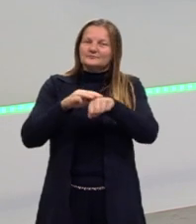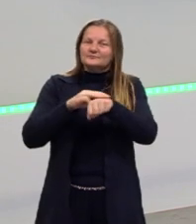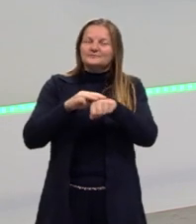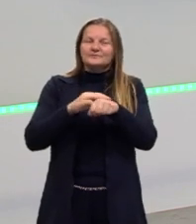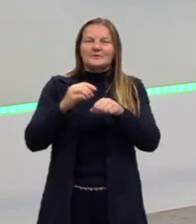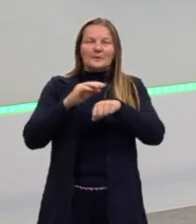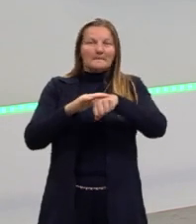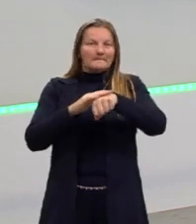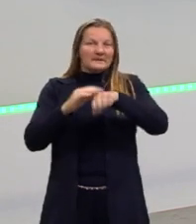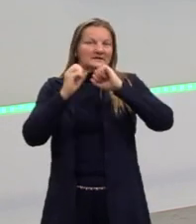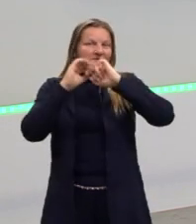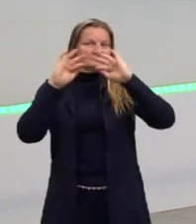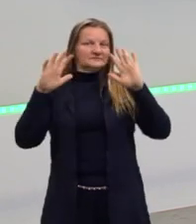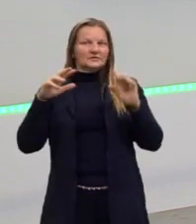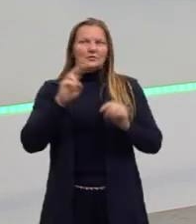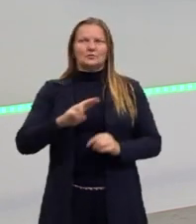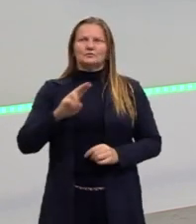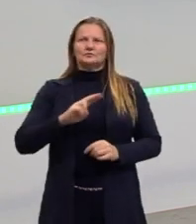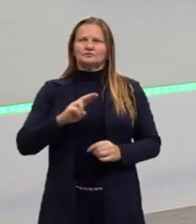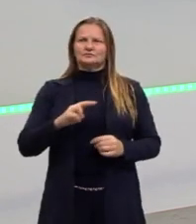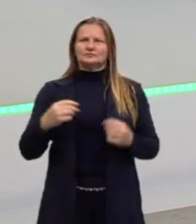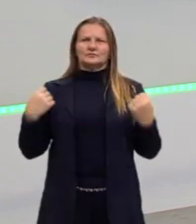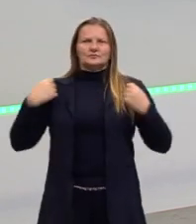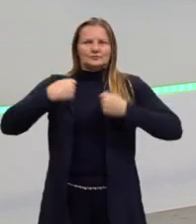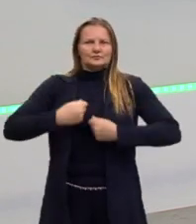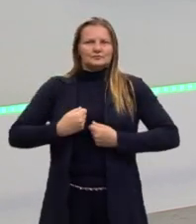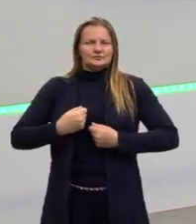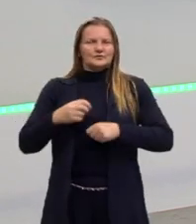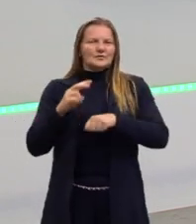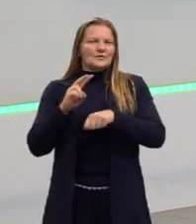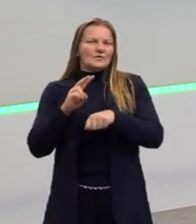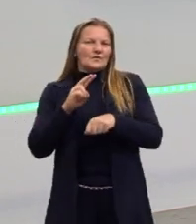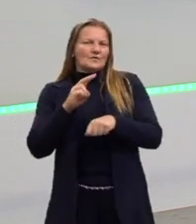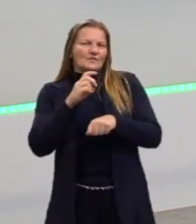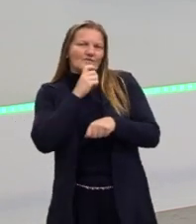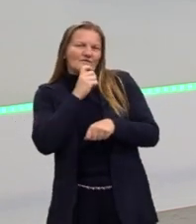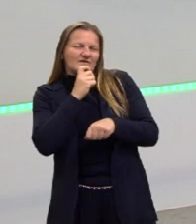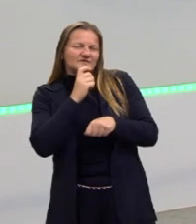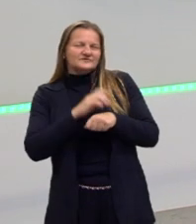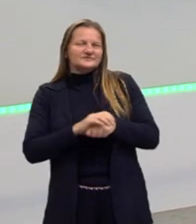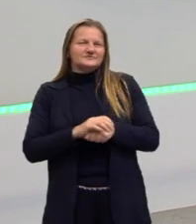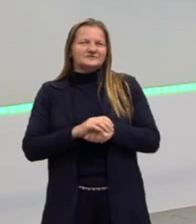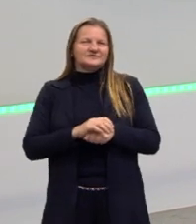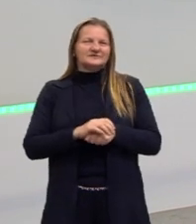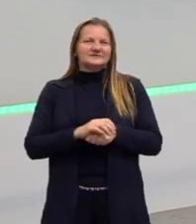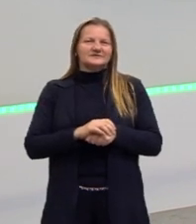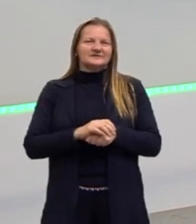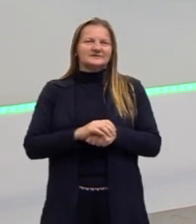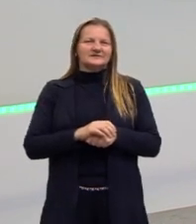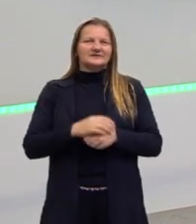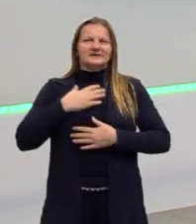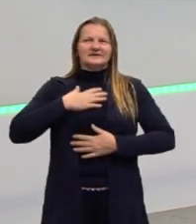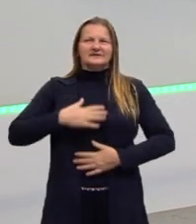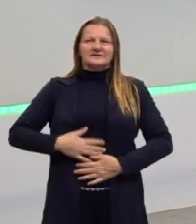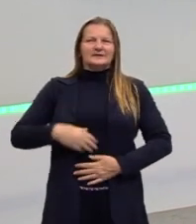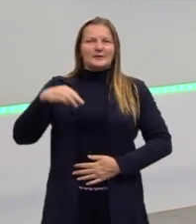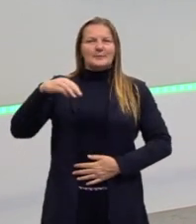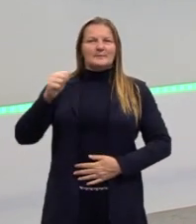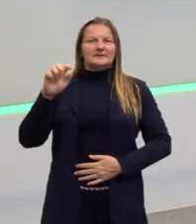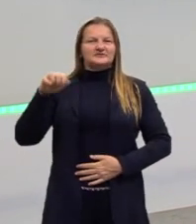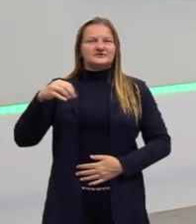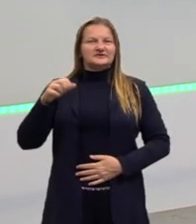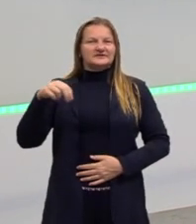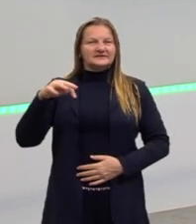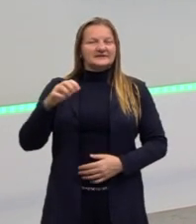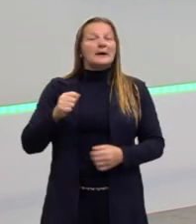clara, hoje estou usando uma camisa verde, a camiseta, a camiseta magenta aqui do